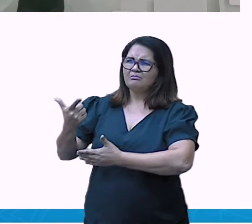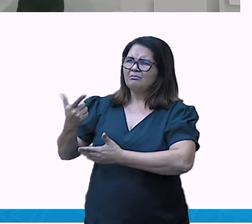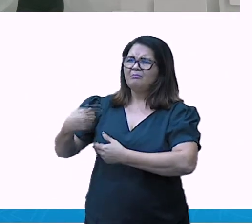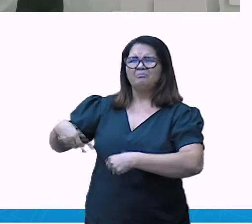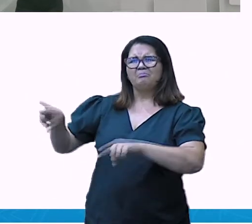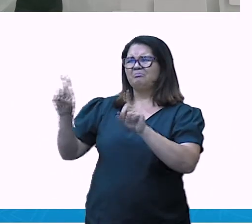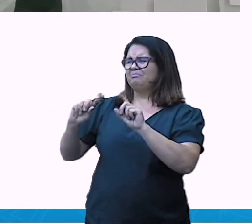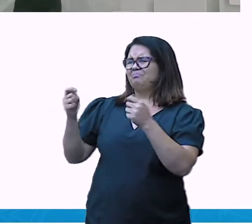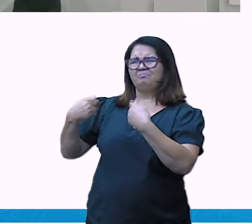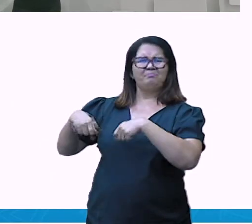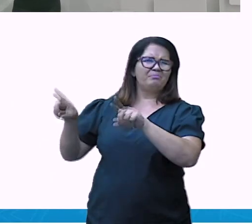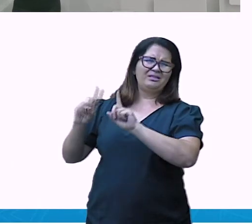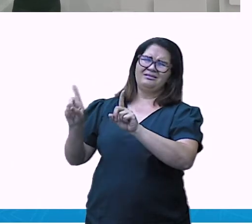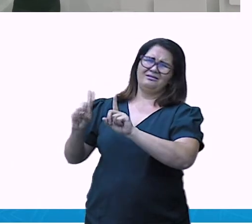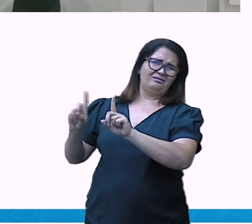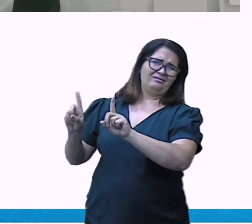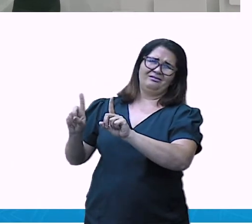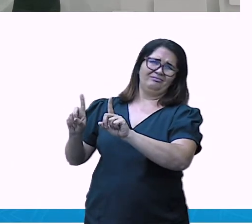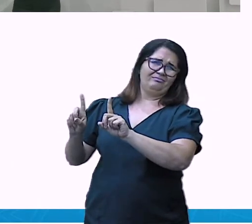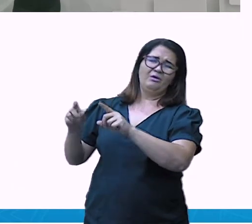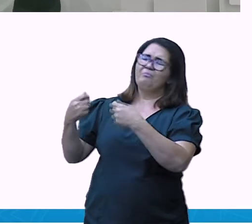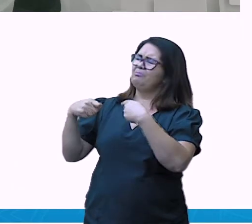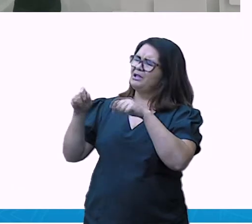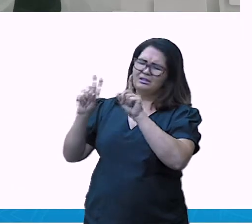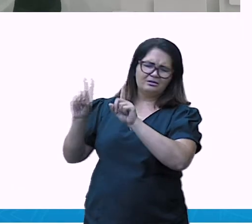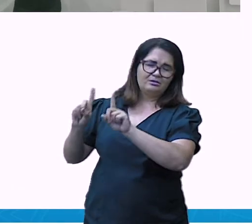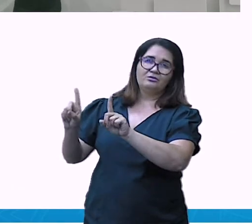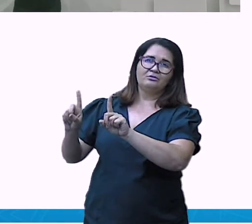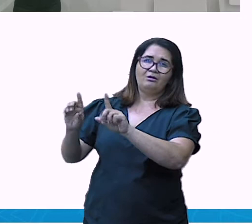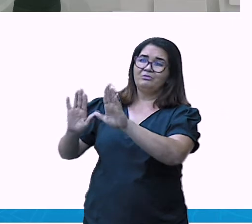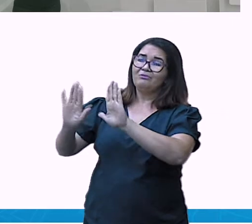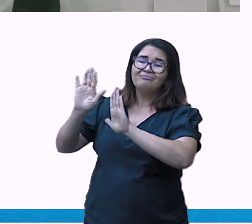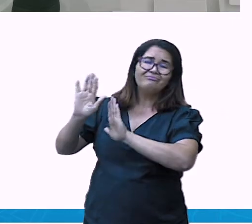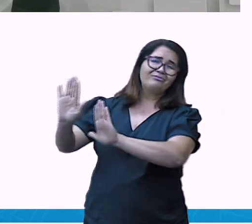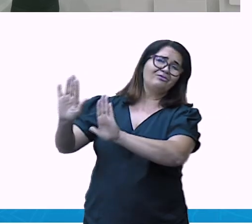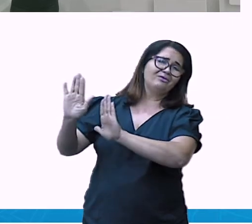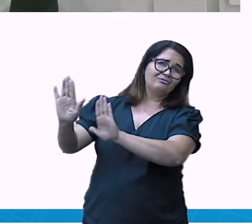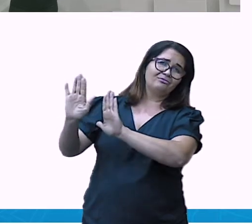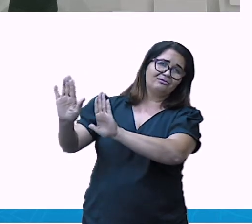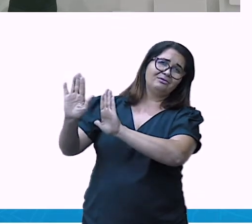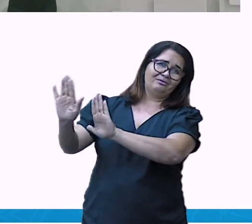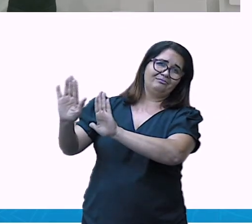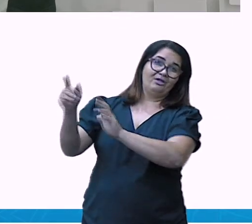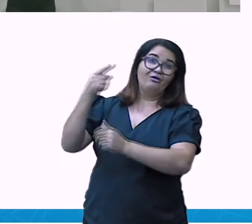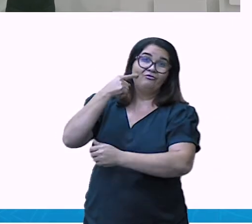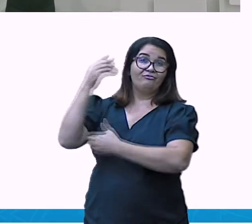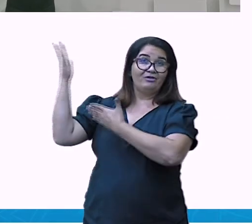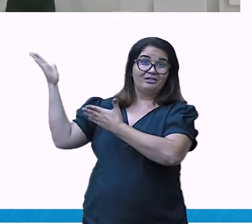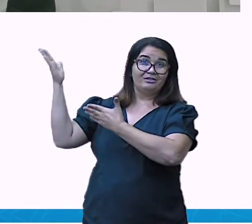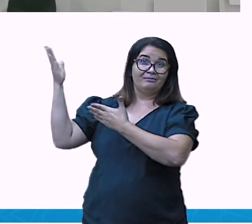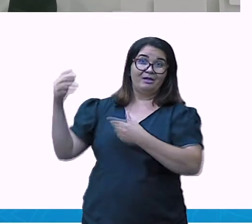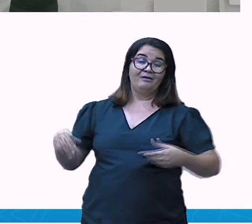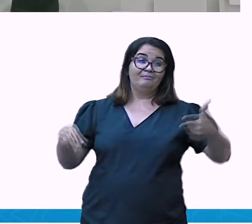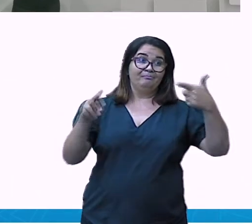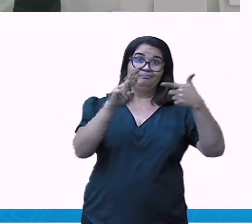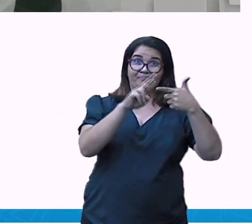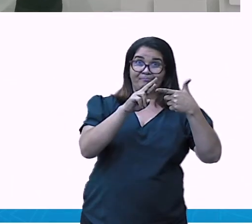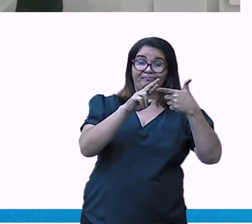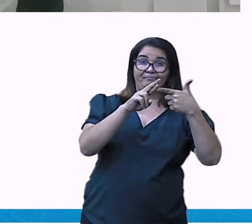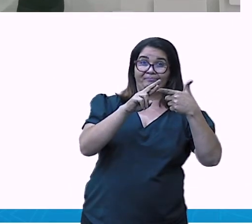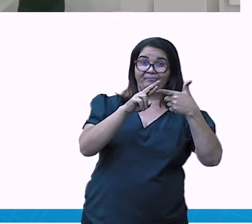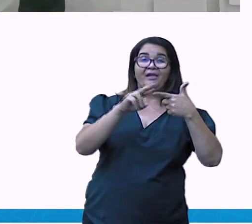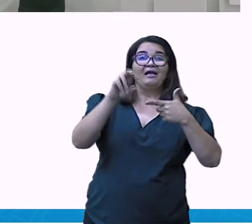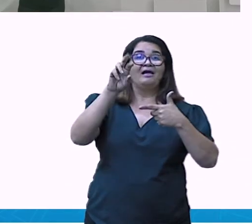apenas aquilo que realmente necessitamos. E de preferência, de empresas,